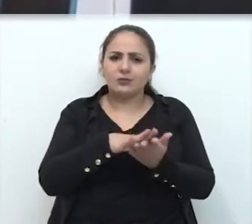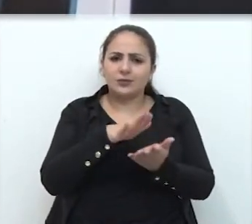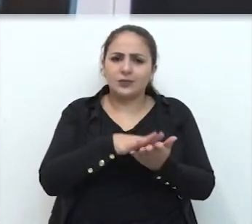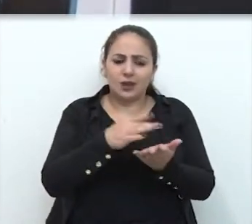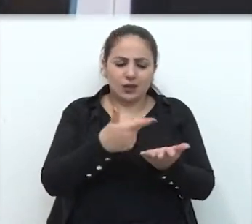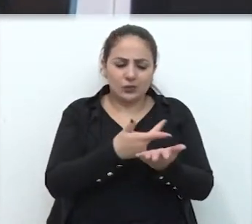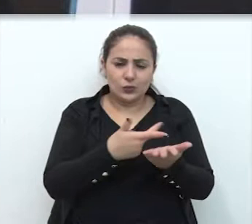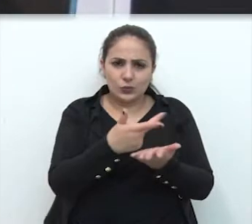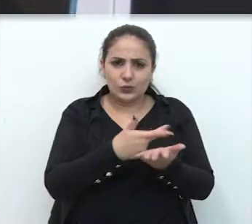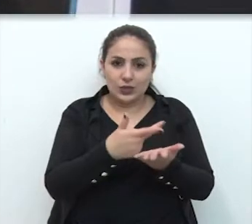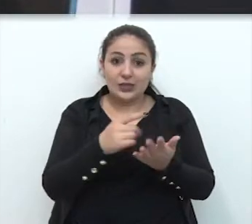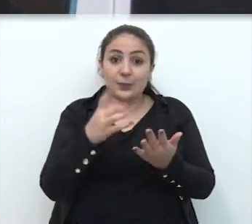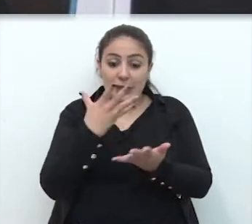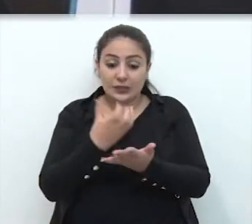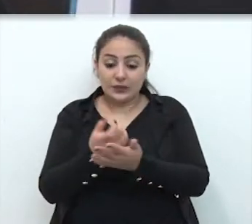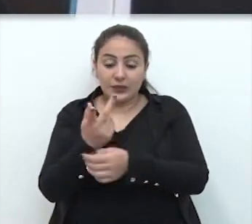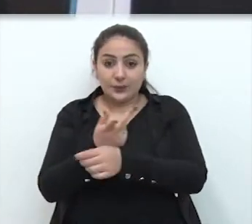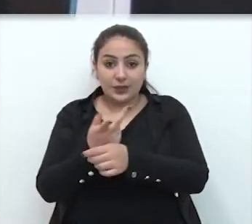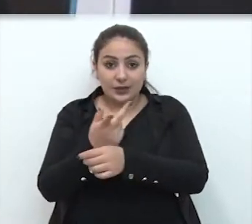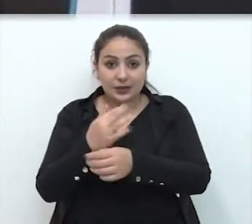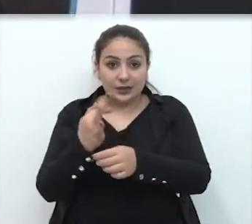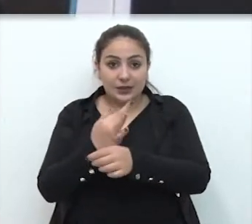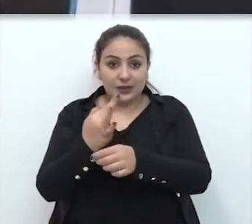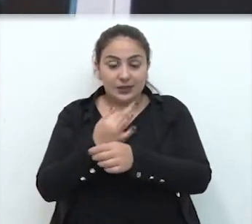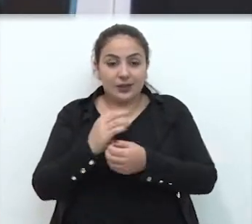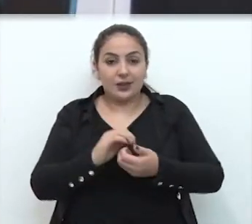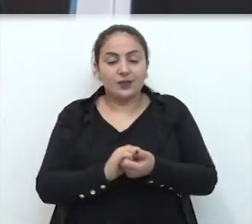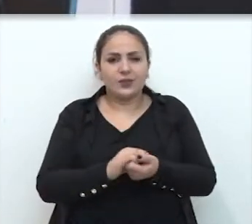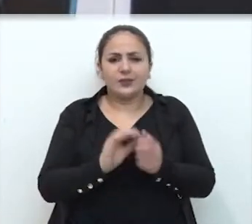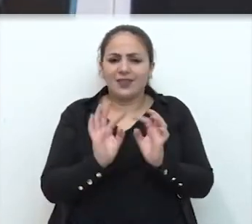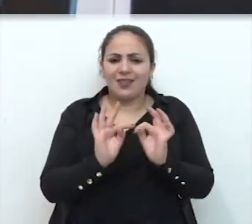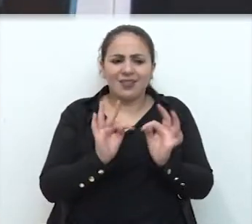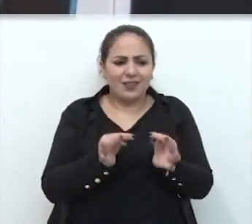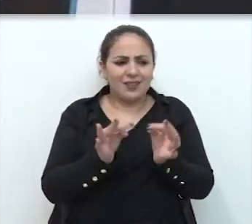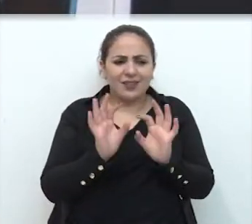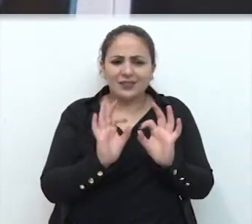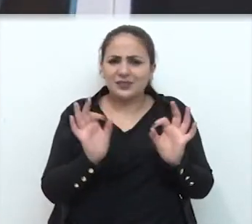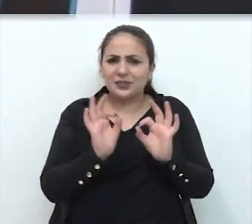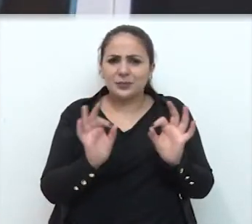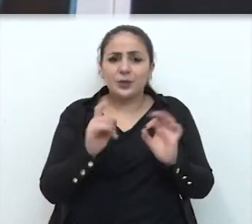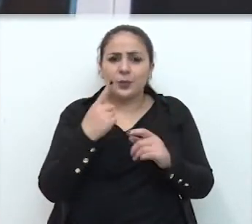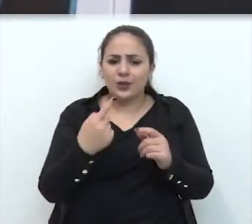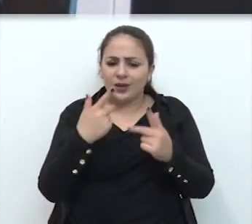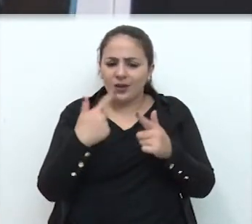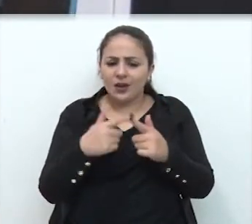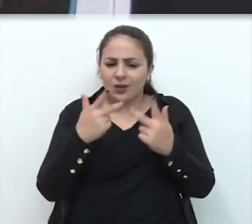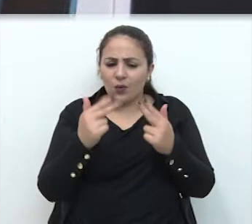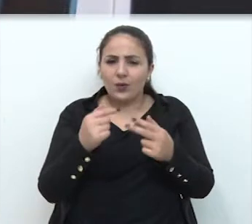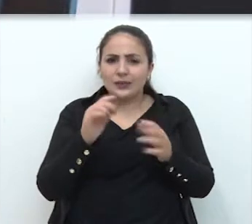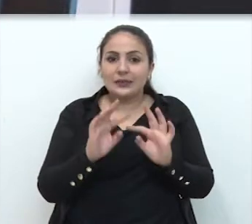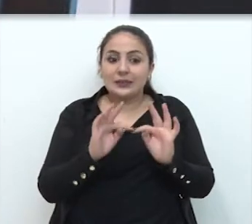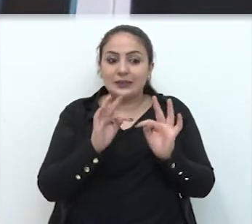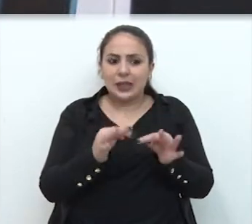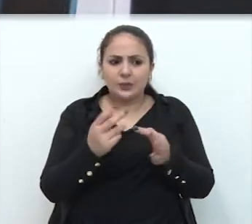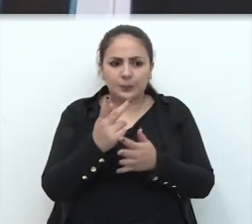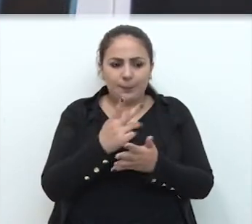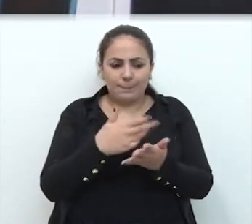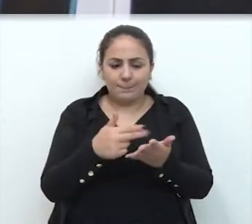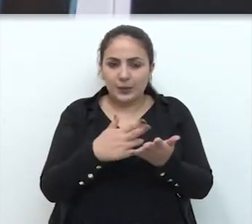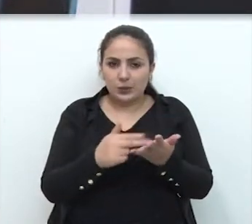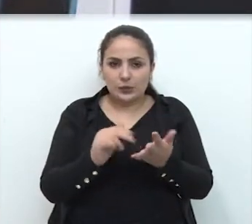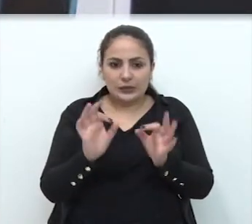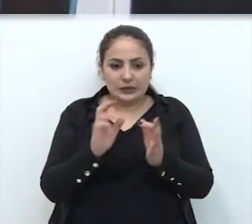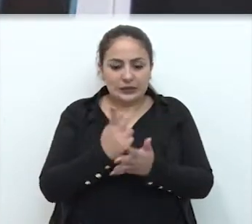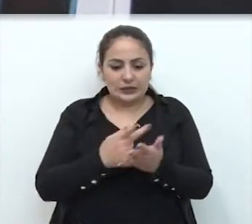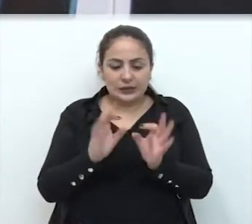serigrafia aqui e gravura e metal. Então, com técnicas tão técnicas, porque é uma técnica, ela não é uma pintura,